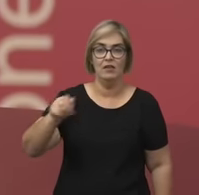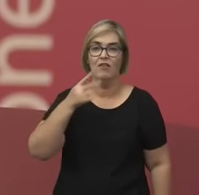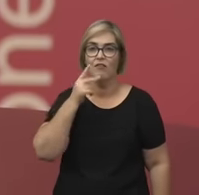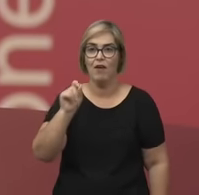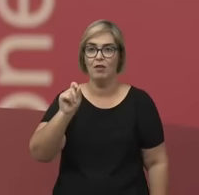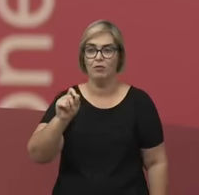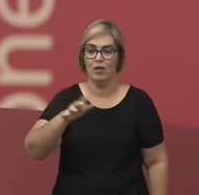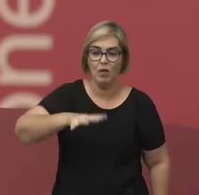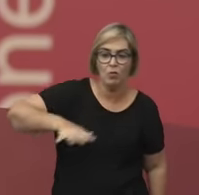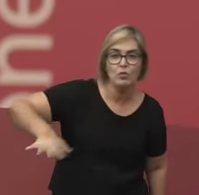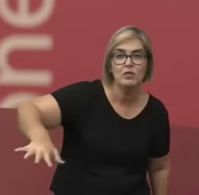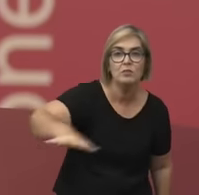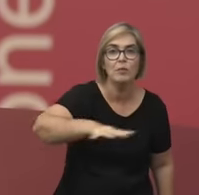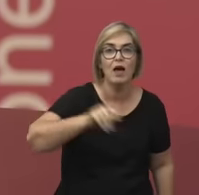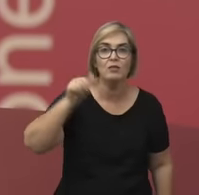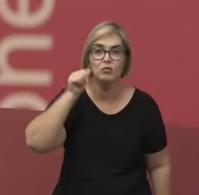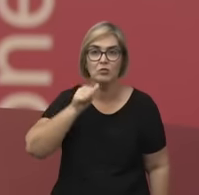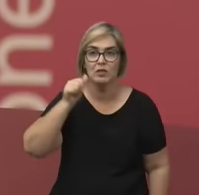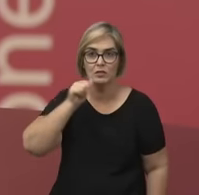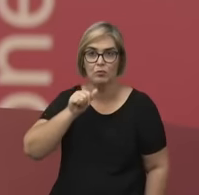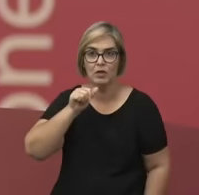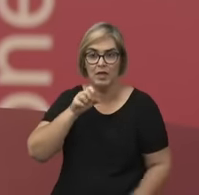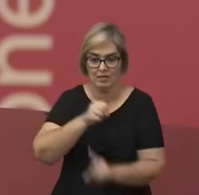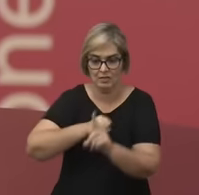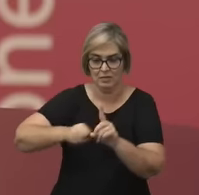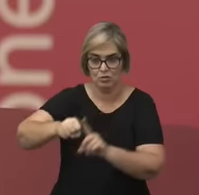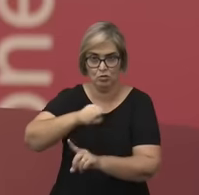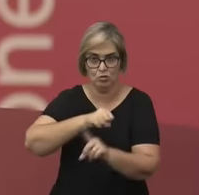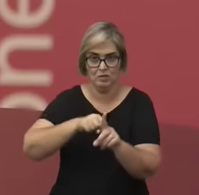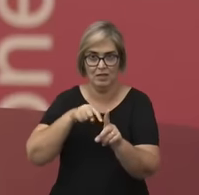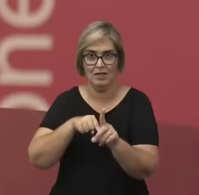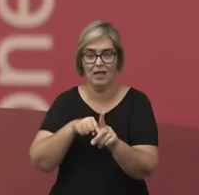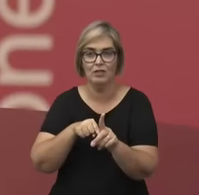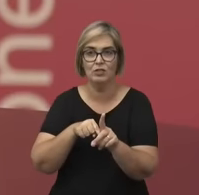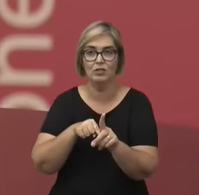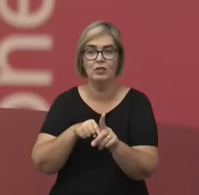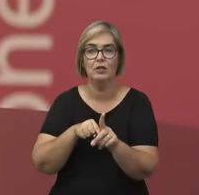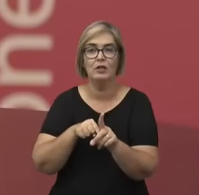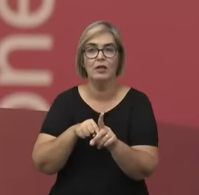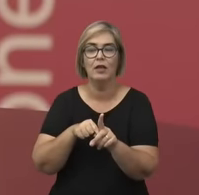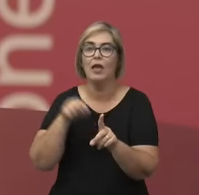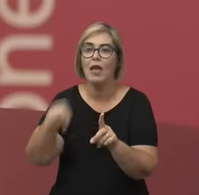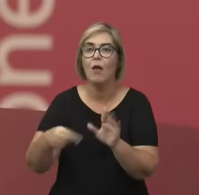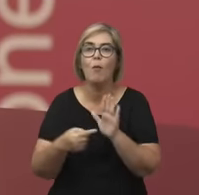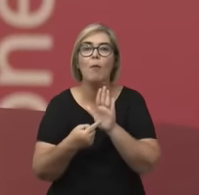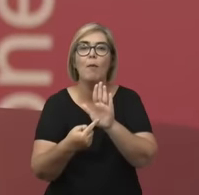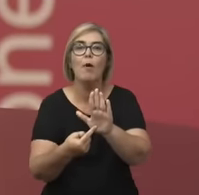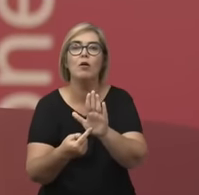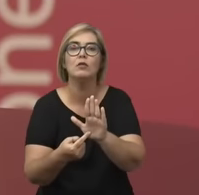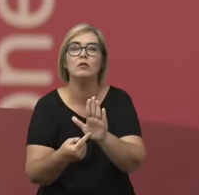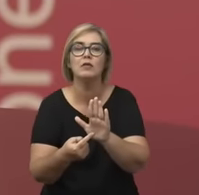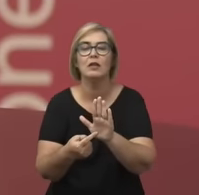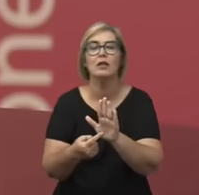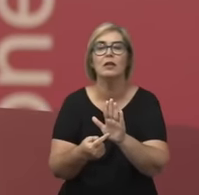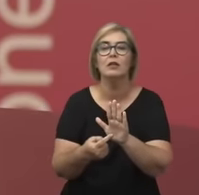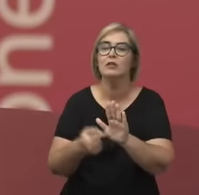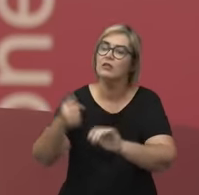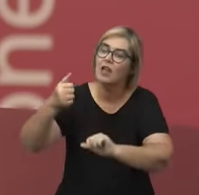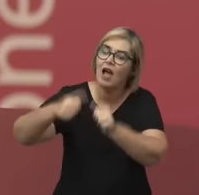espaço que as mulheres ocupam numa sociedade é um parâmetro de avaliação da